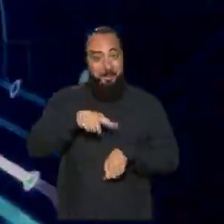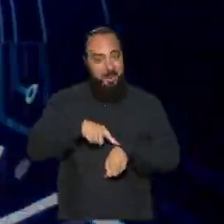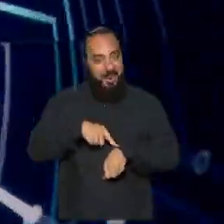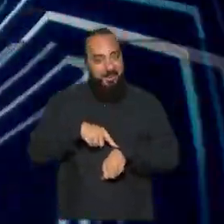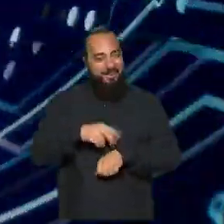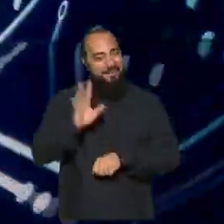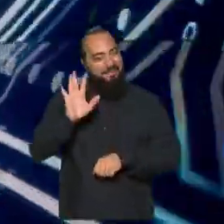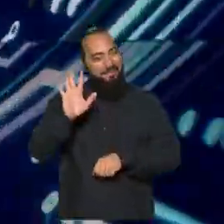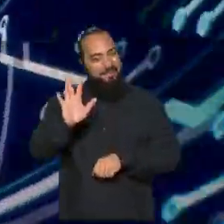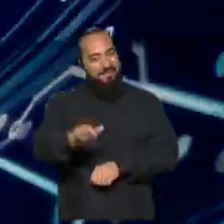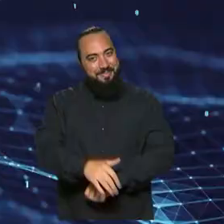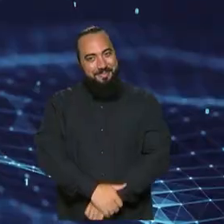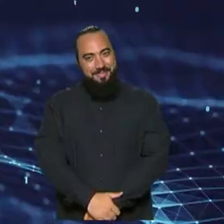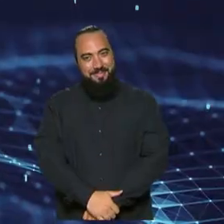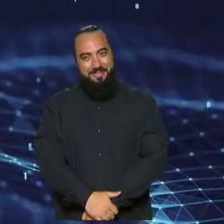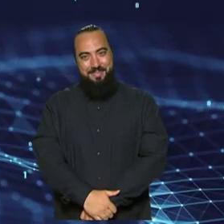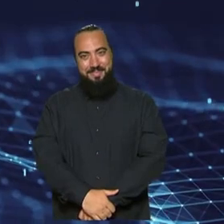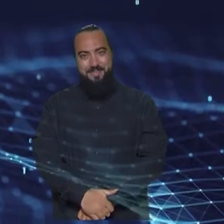hein? Tchau, tchau!